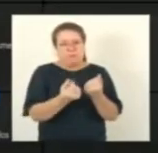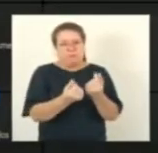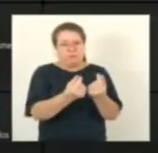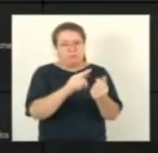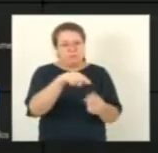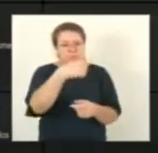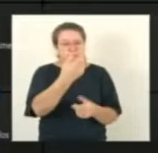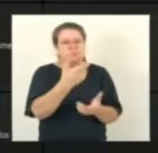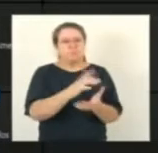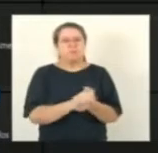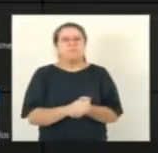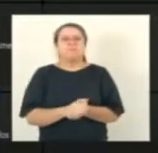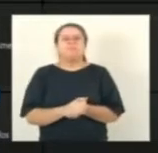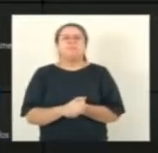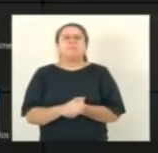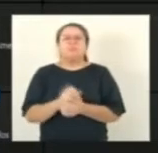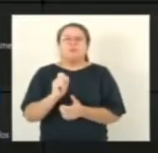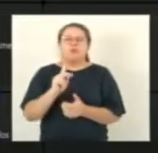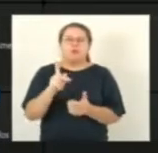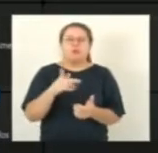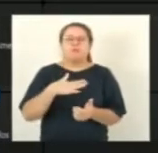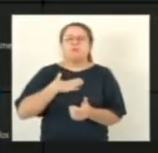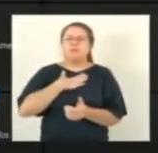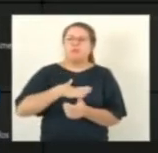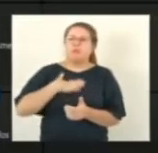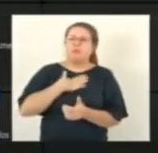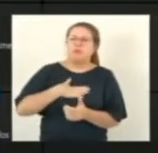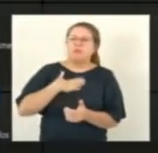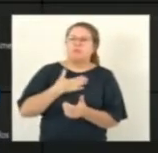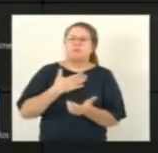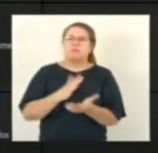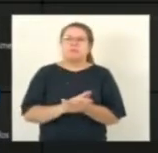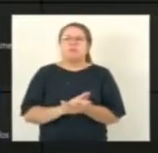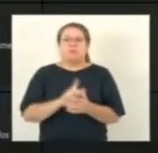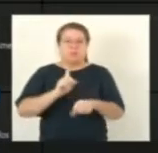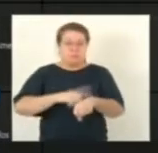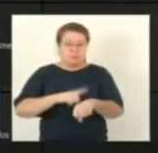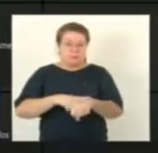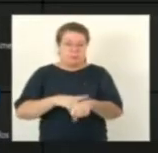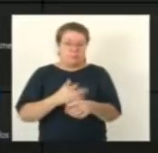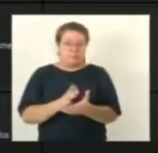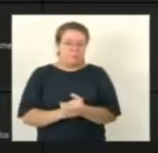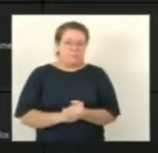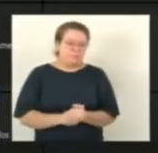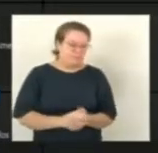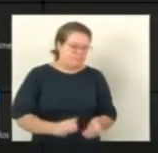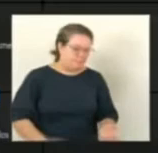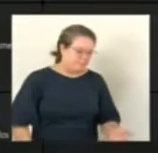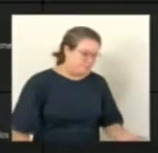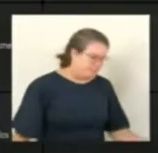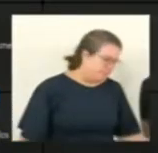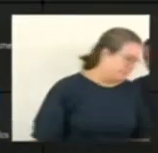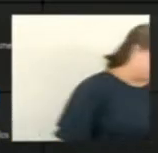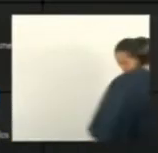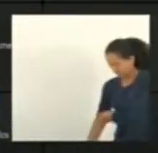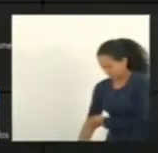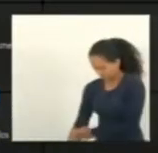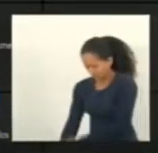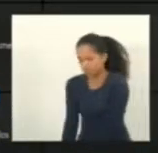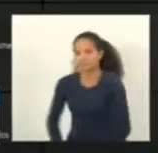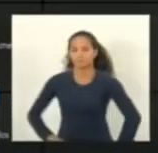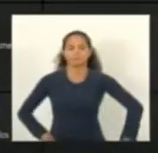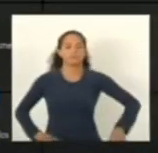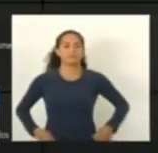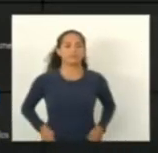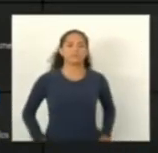Então, foi votado na de justiça. Ok. Eu gostaria, nesse momento, é claro que depois vou pedir prioridade